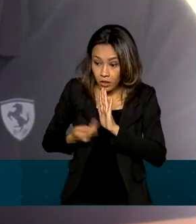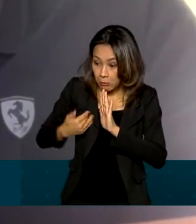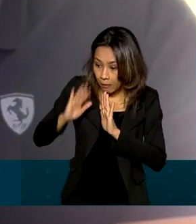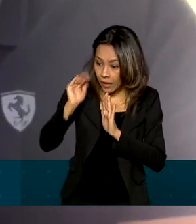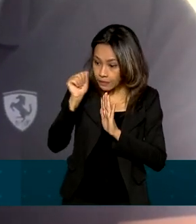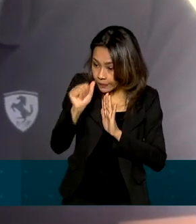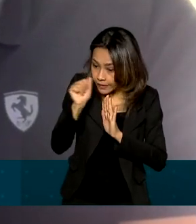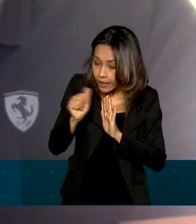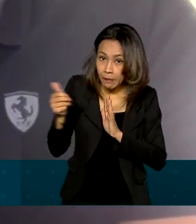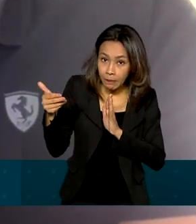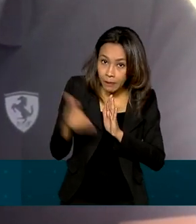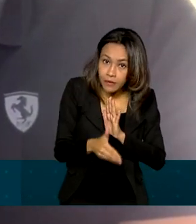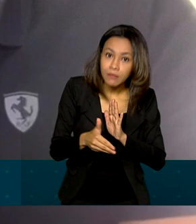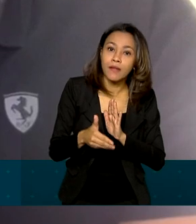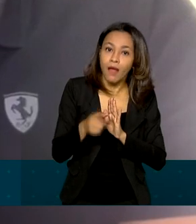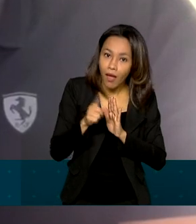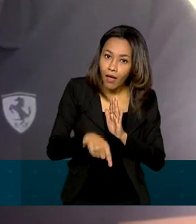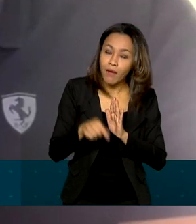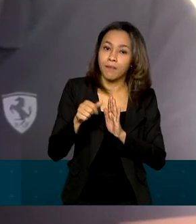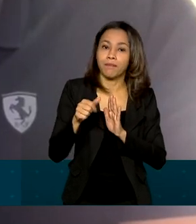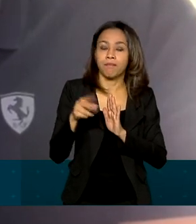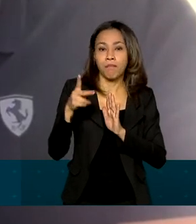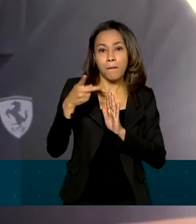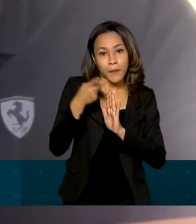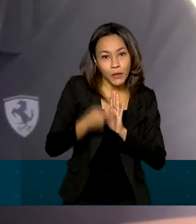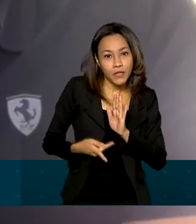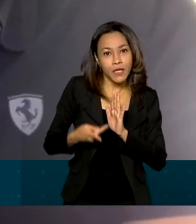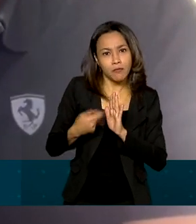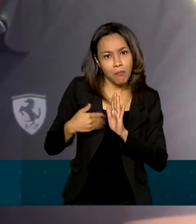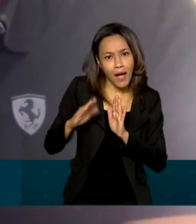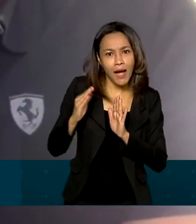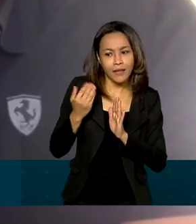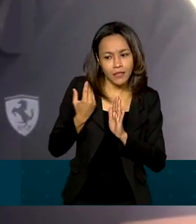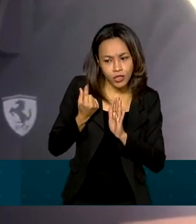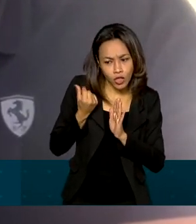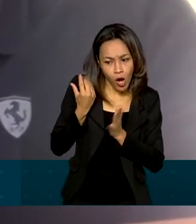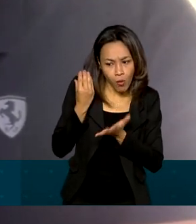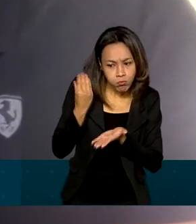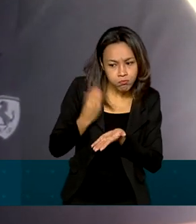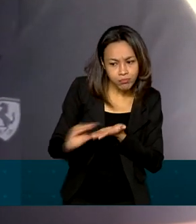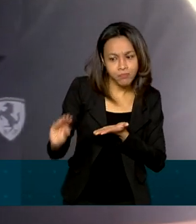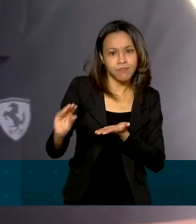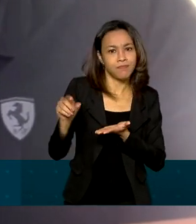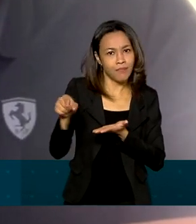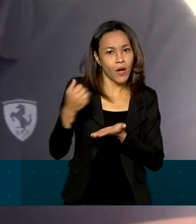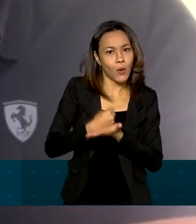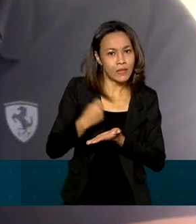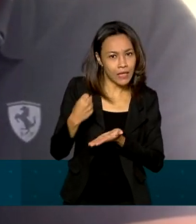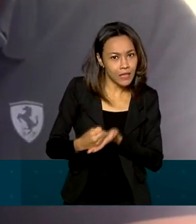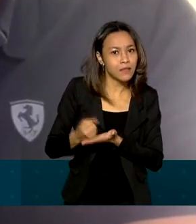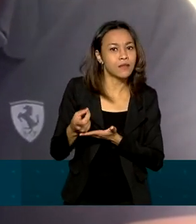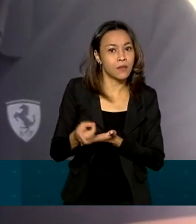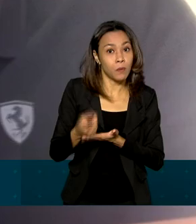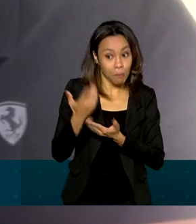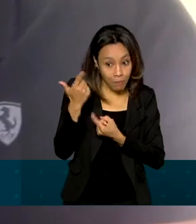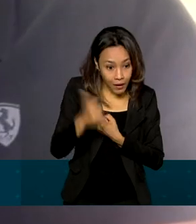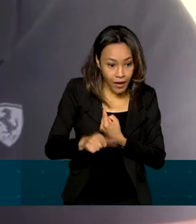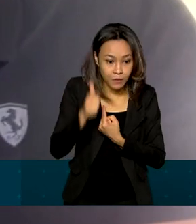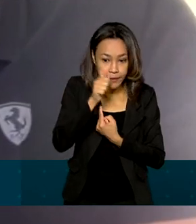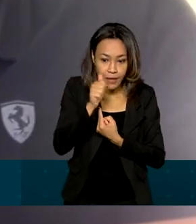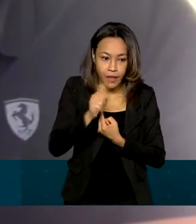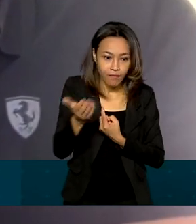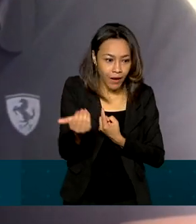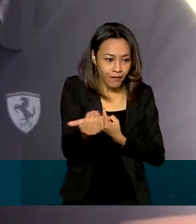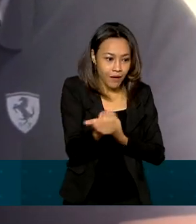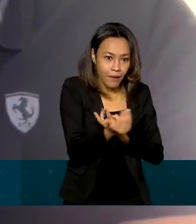mulheres seriam projetos que teriam melhor pontuação, seriam projetos prioritários para a contratação. Então, quanto mais mulher no